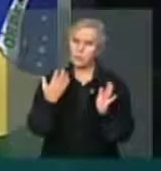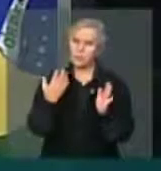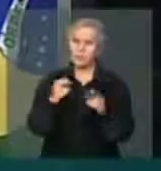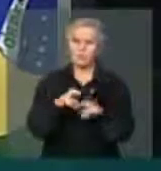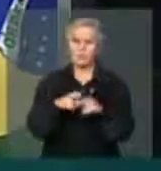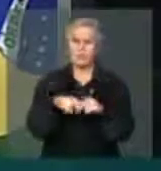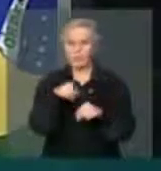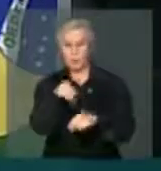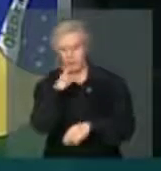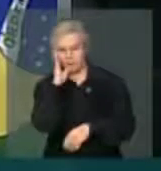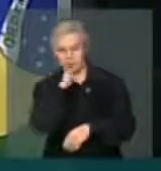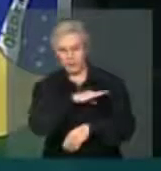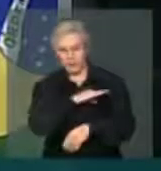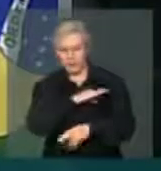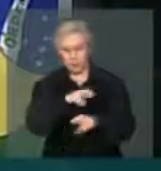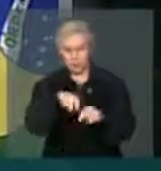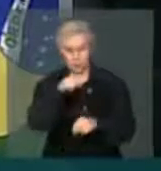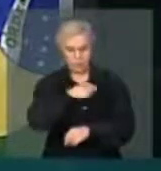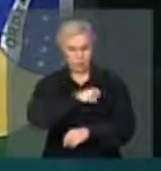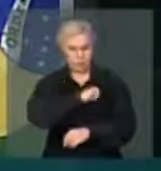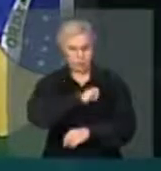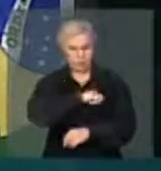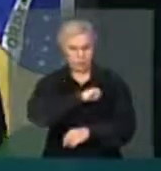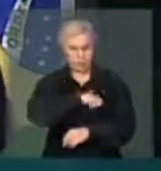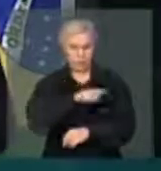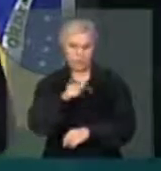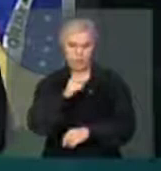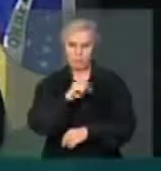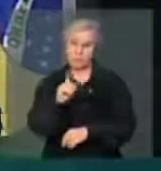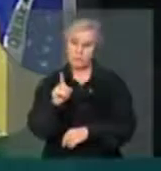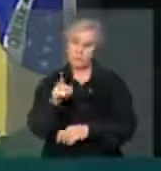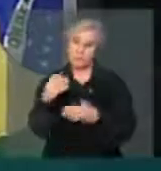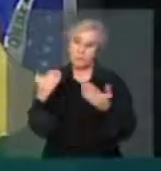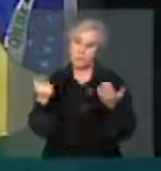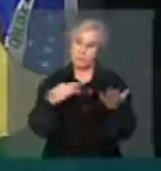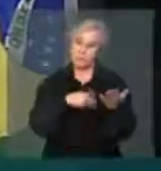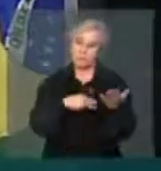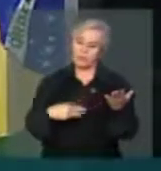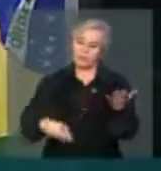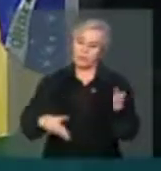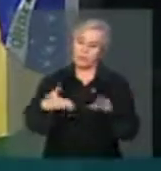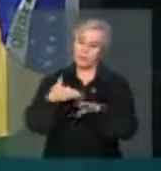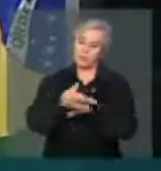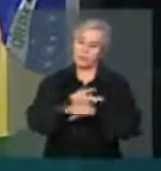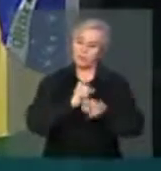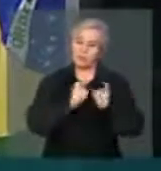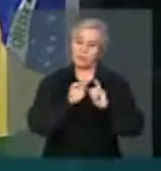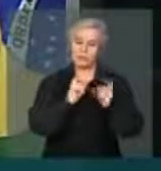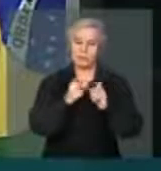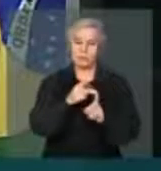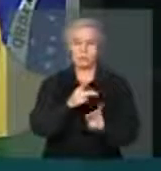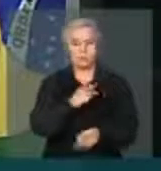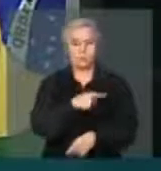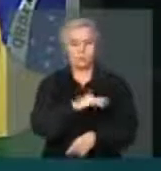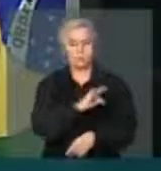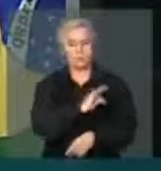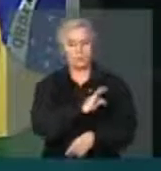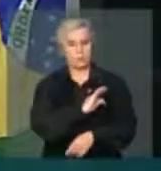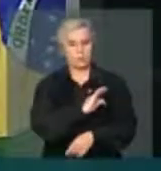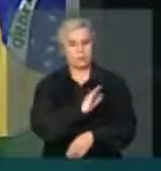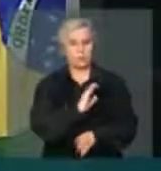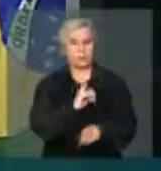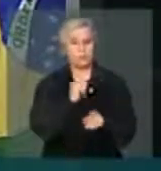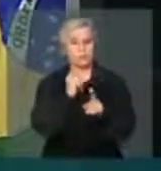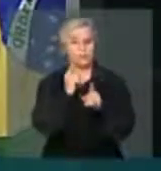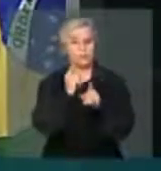No mínimo, ministro interventor da administração do PT encontrou o tamanho